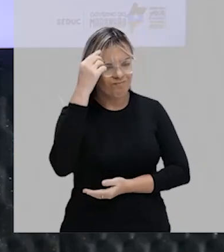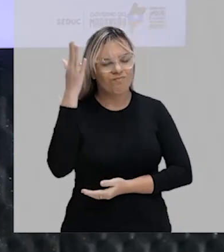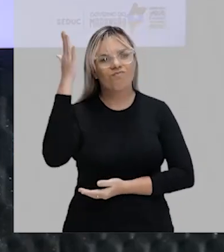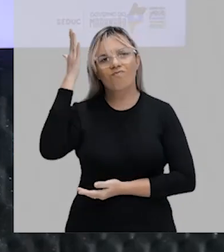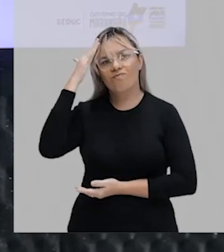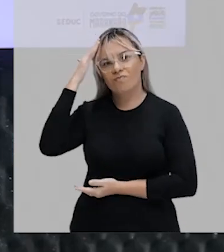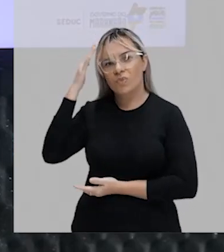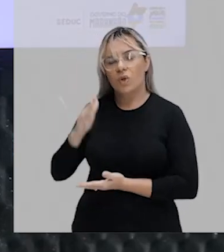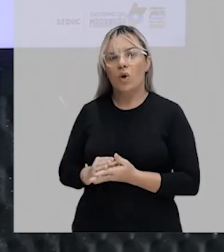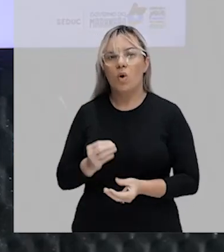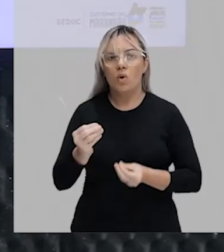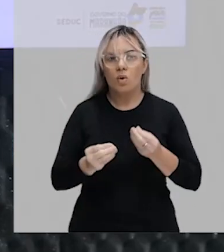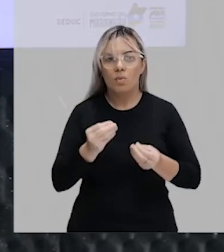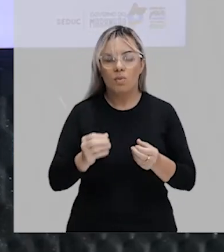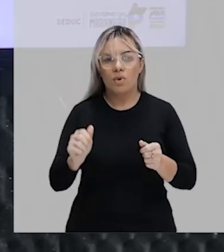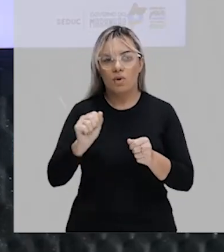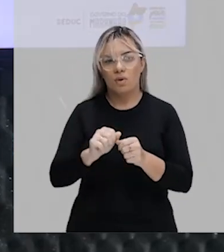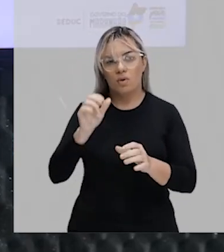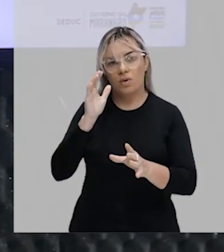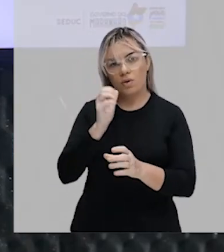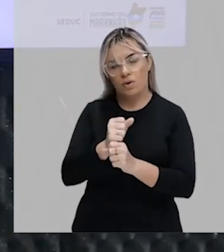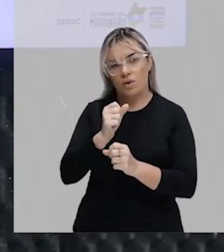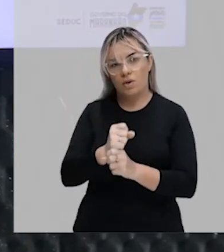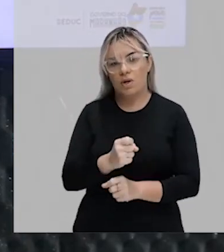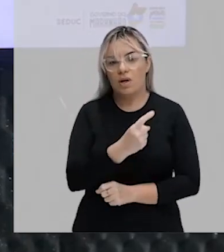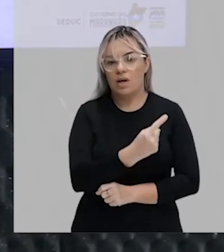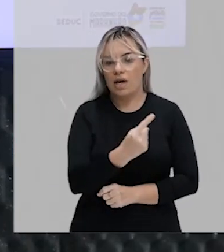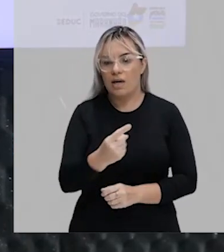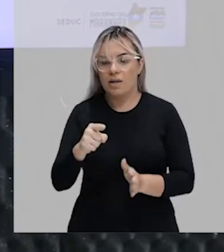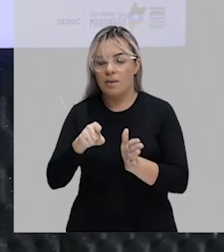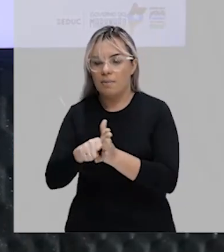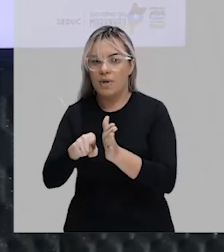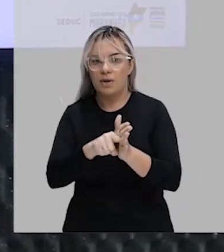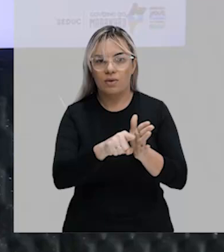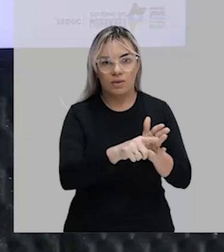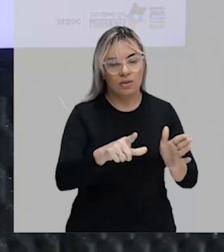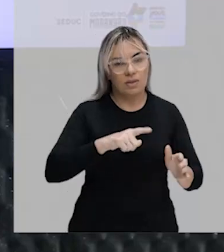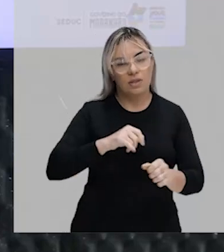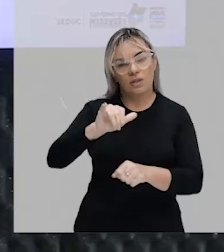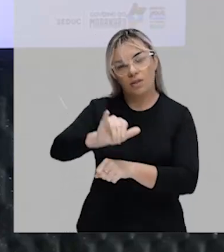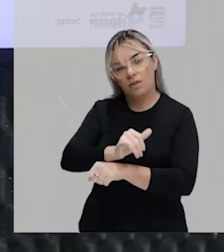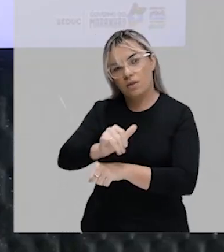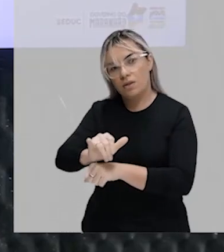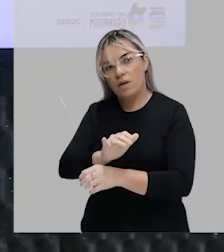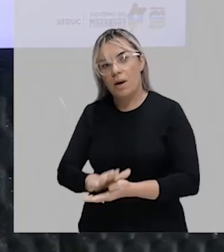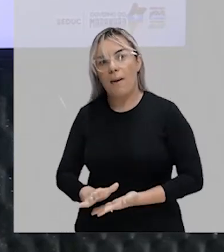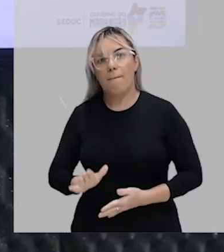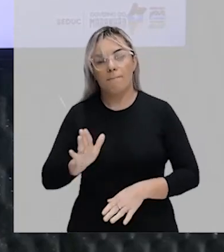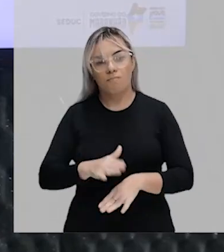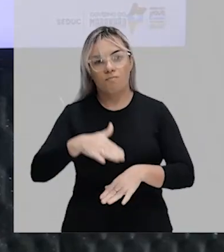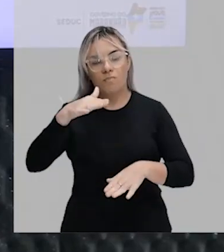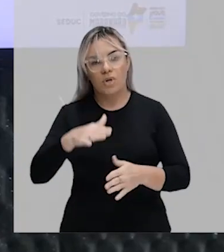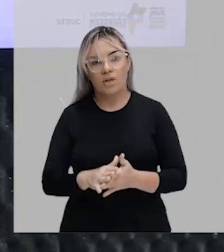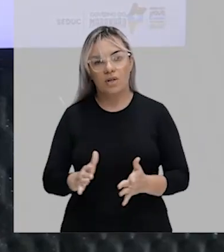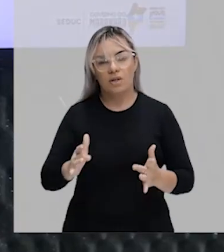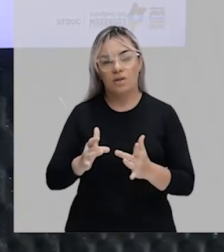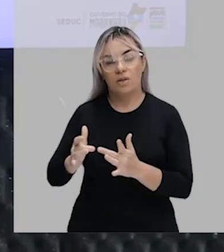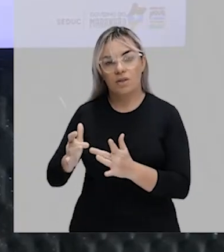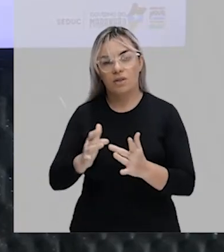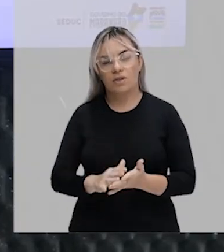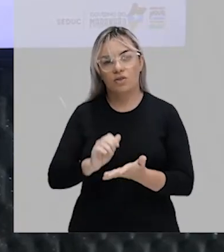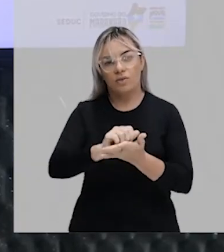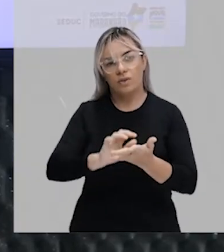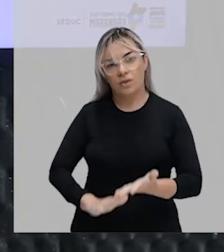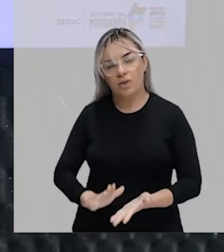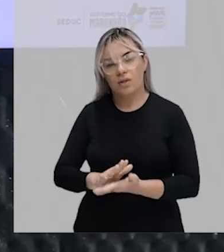procedimento de cálculo. Claro, cada questão tem a sua estratégia, mas quanto mais exercícios você tiver contato, maior as chances de